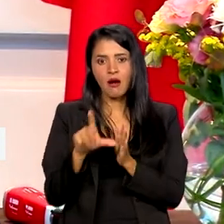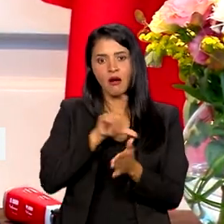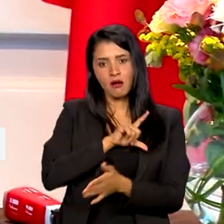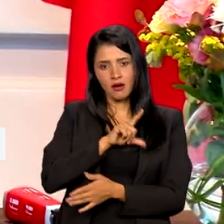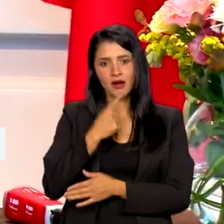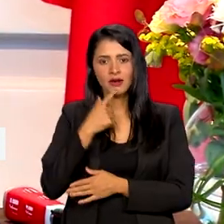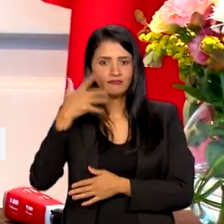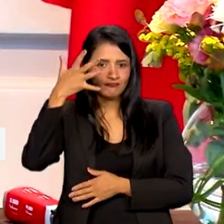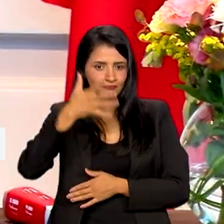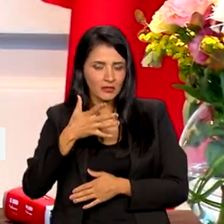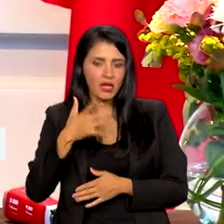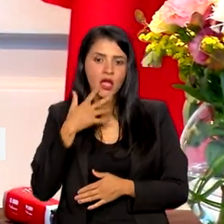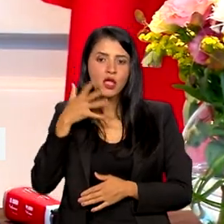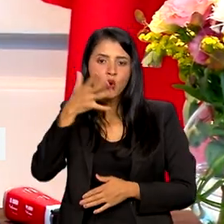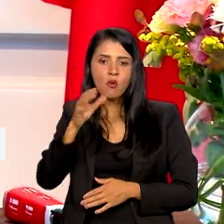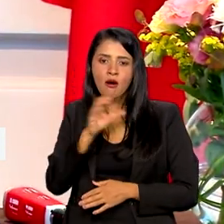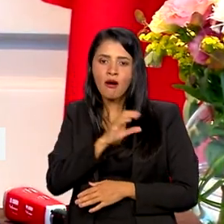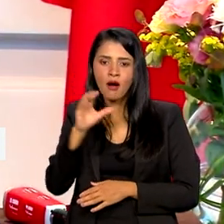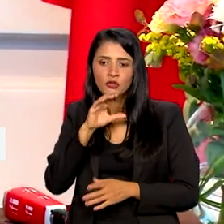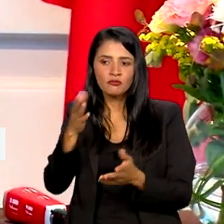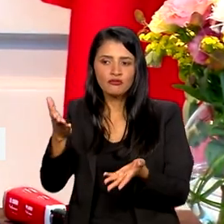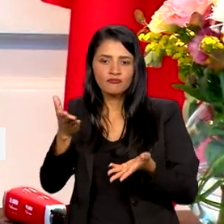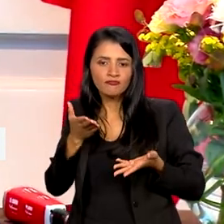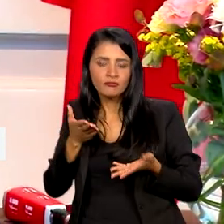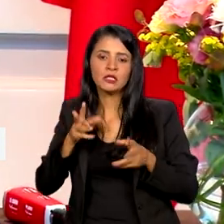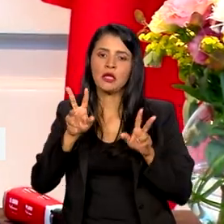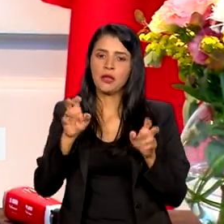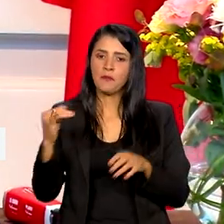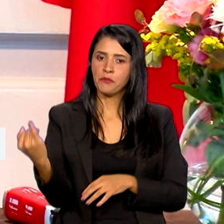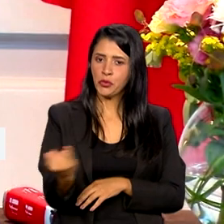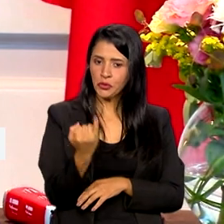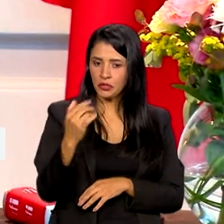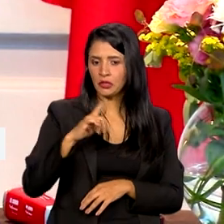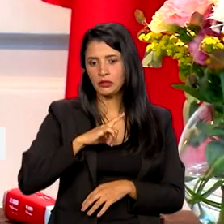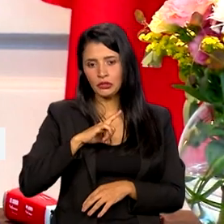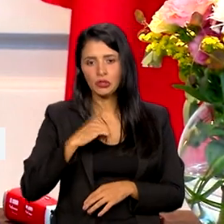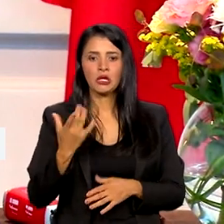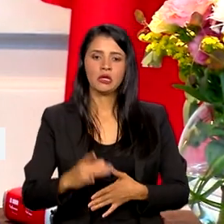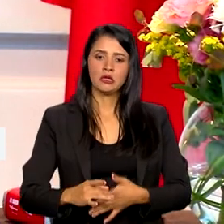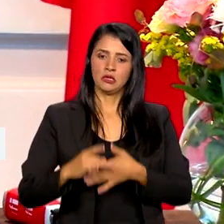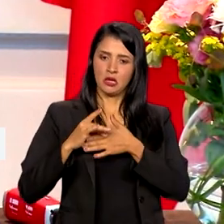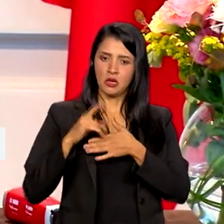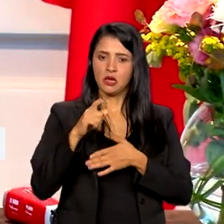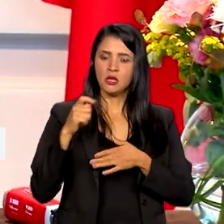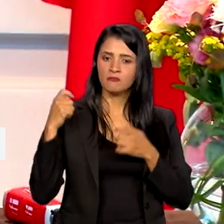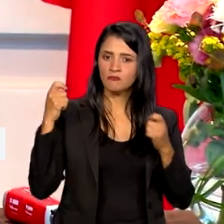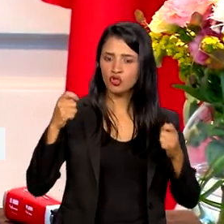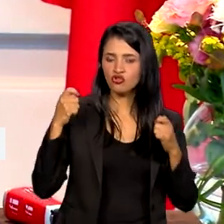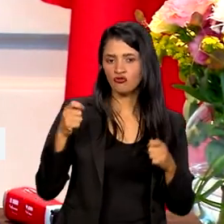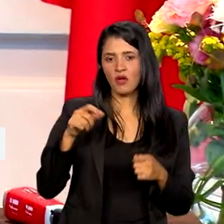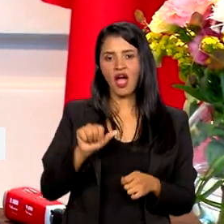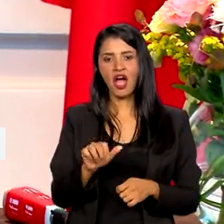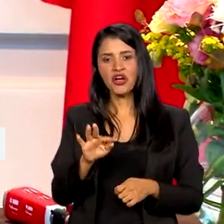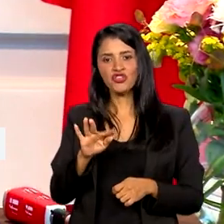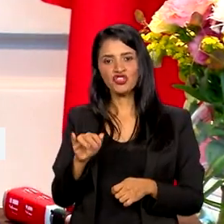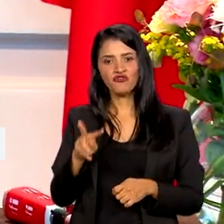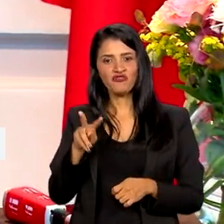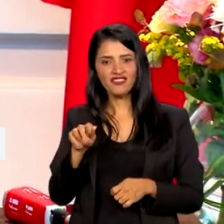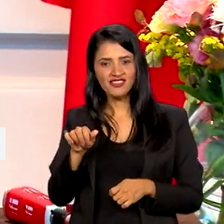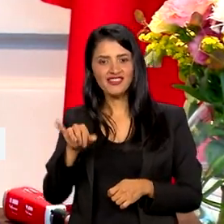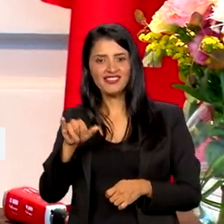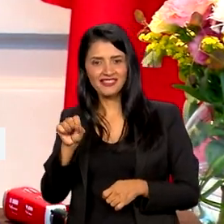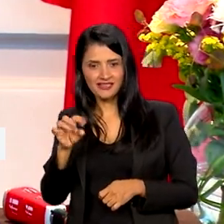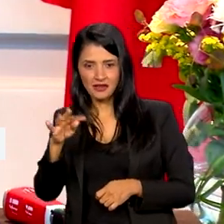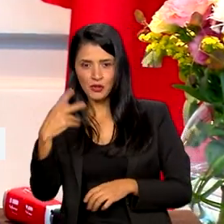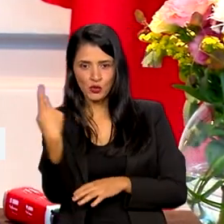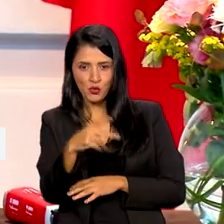das falas, eu fiz uma fala apenas de acolhimento da importância de termos lideranças e ativistas, né? Que vem do nosso país aqui,